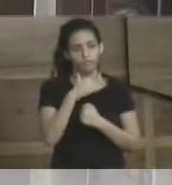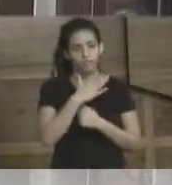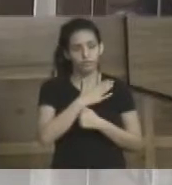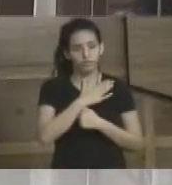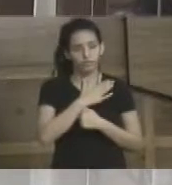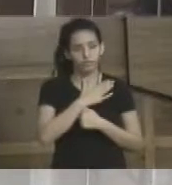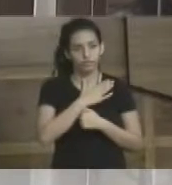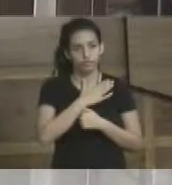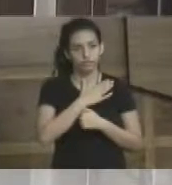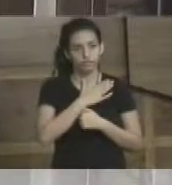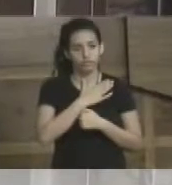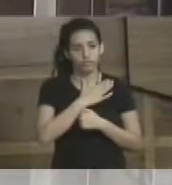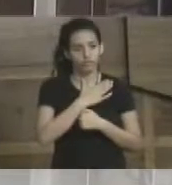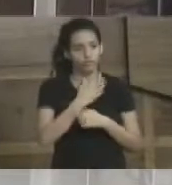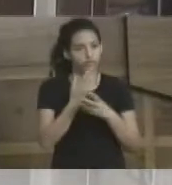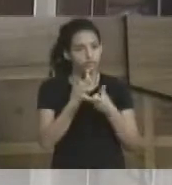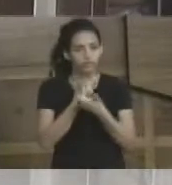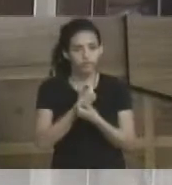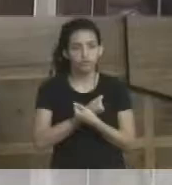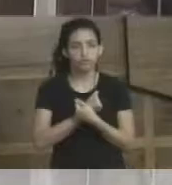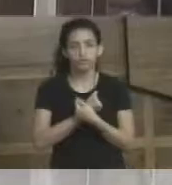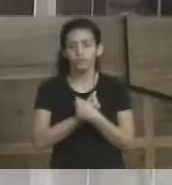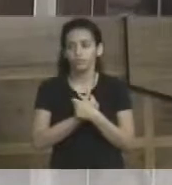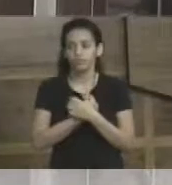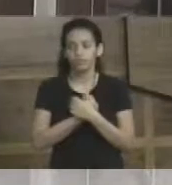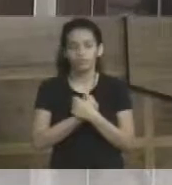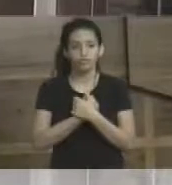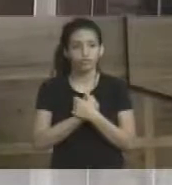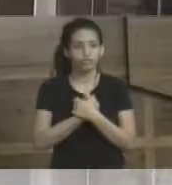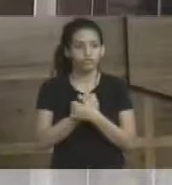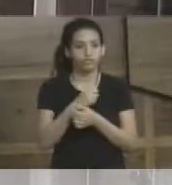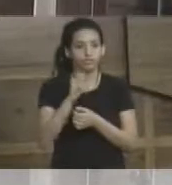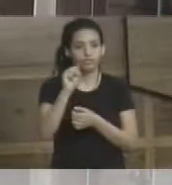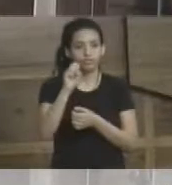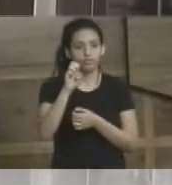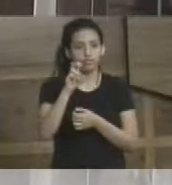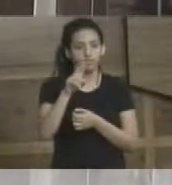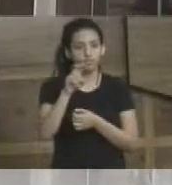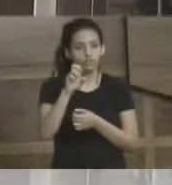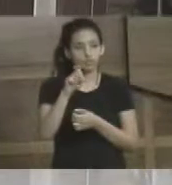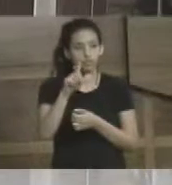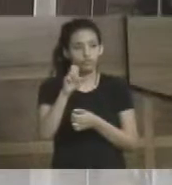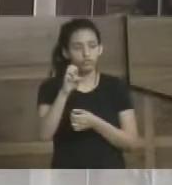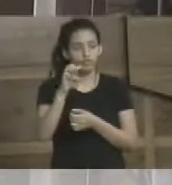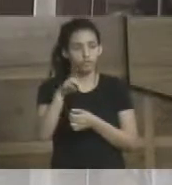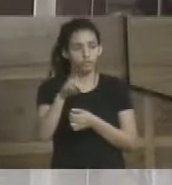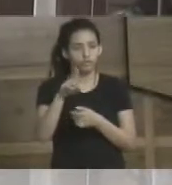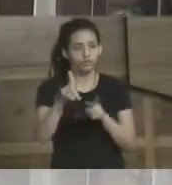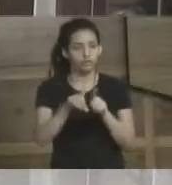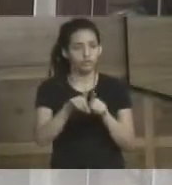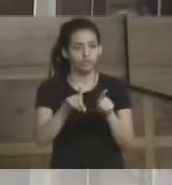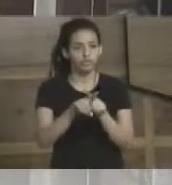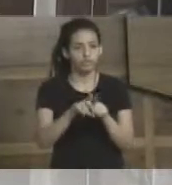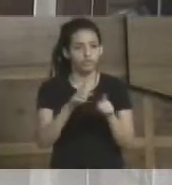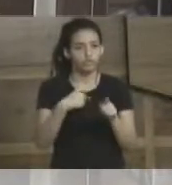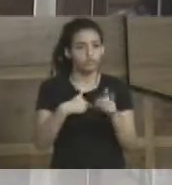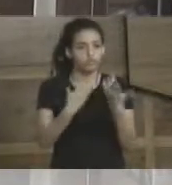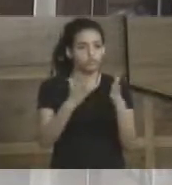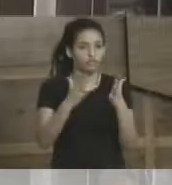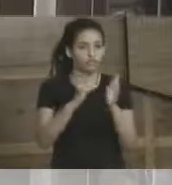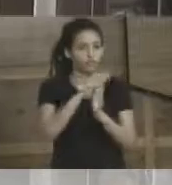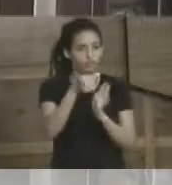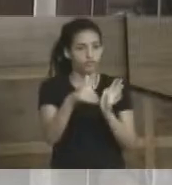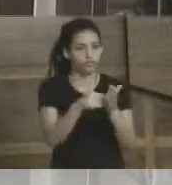assessoria, que são mulheres, assim, incríveis. Em nome da Suelen, que é minha chefe de gabinete, eu manejei todas vocês,